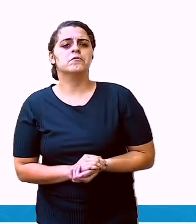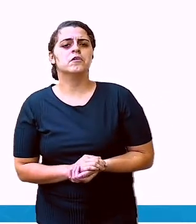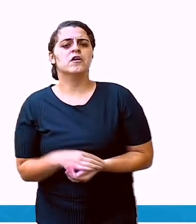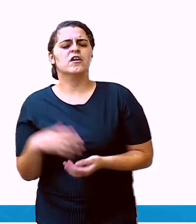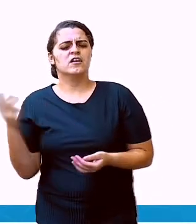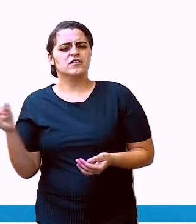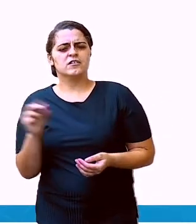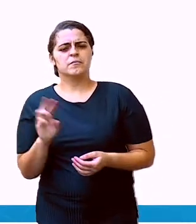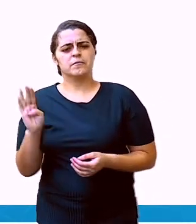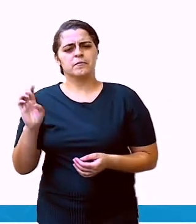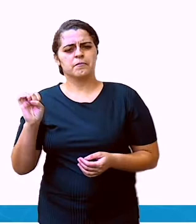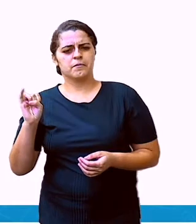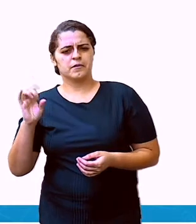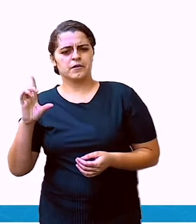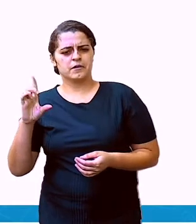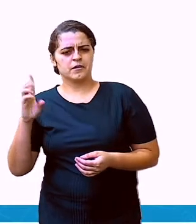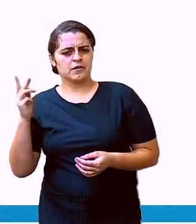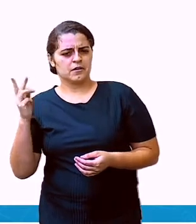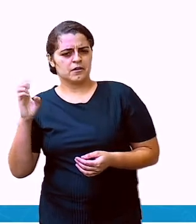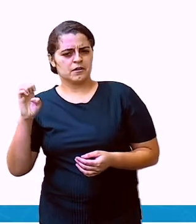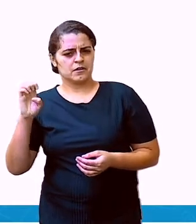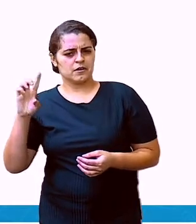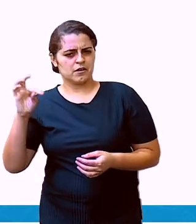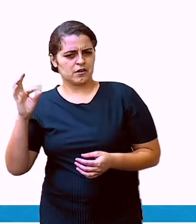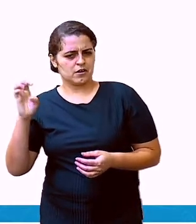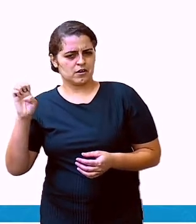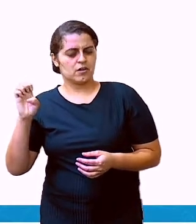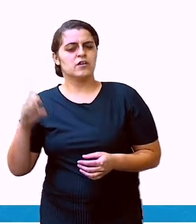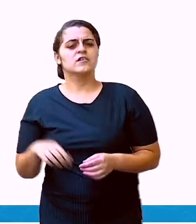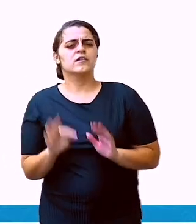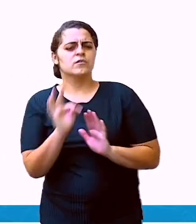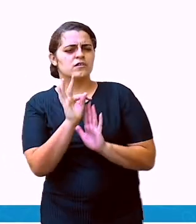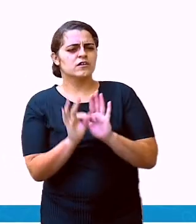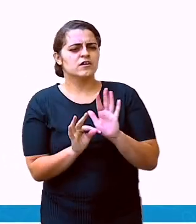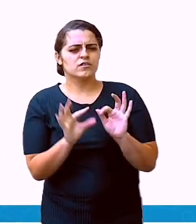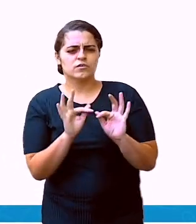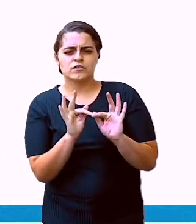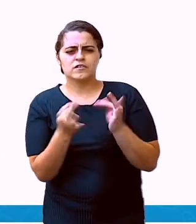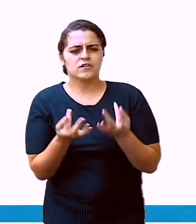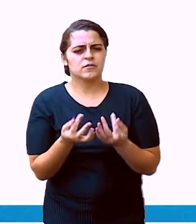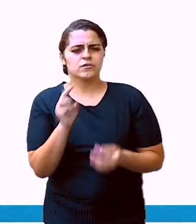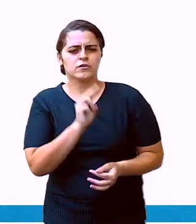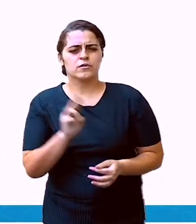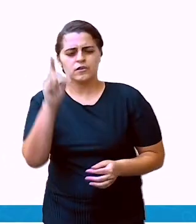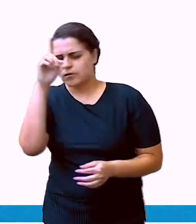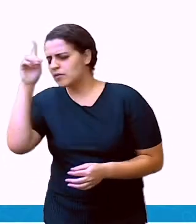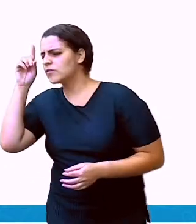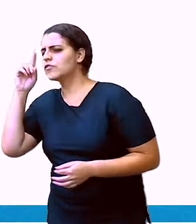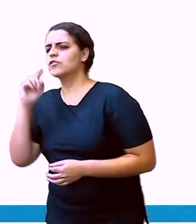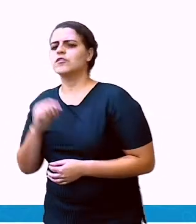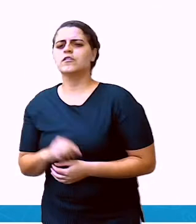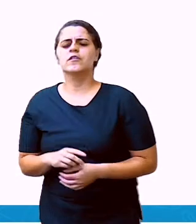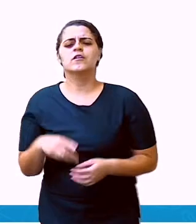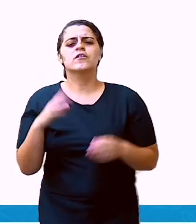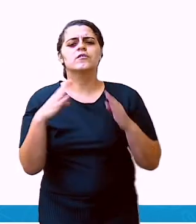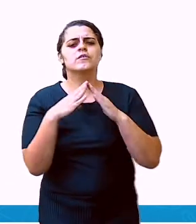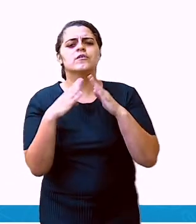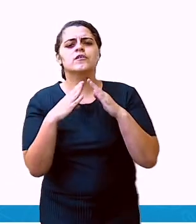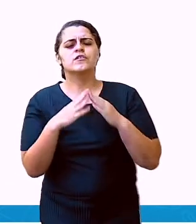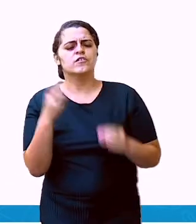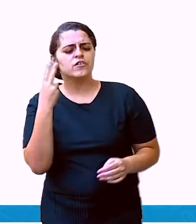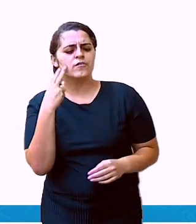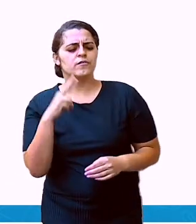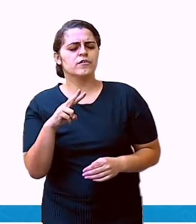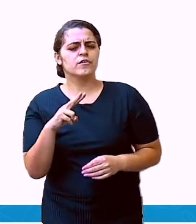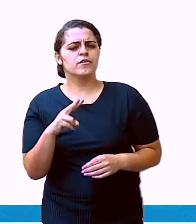Bilhetes são textos do nosso cotidiano. Você, por acaso, na sua casa já